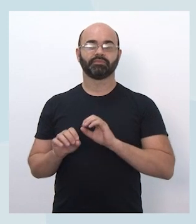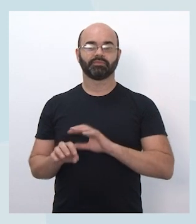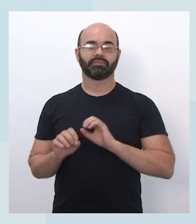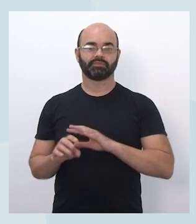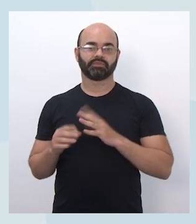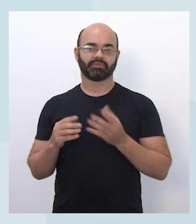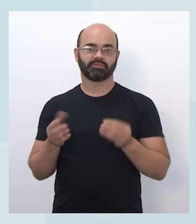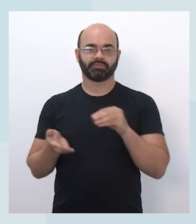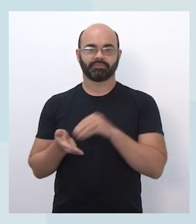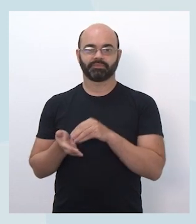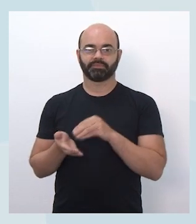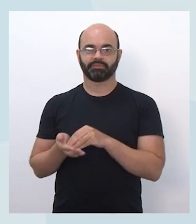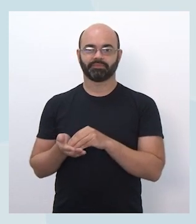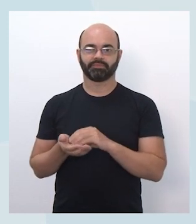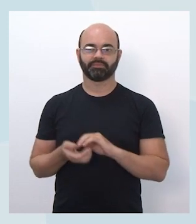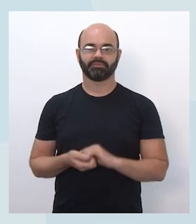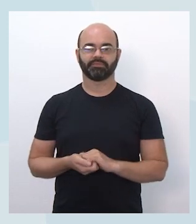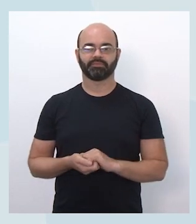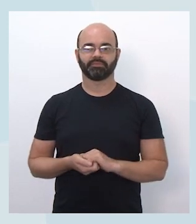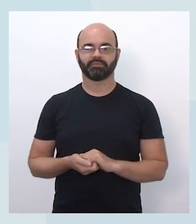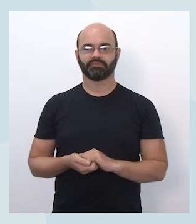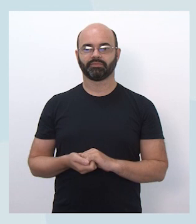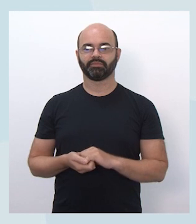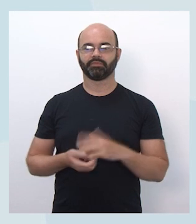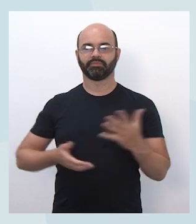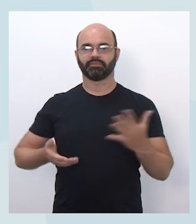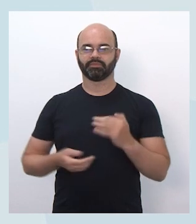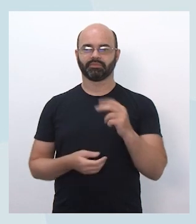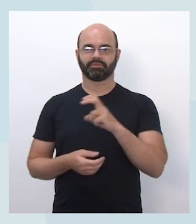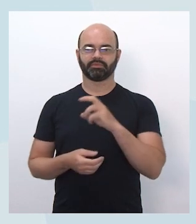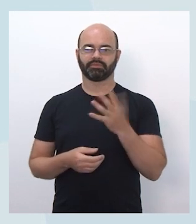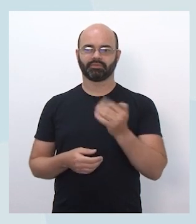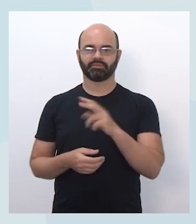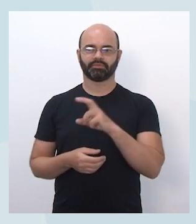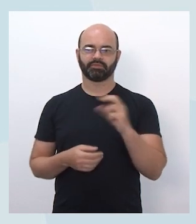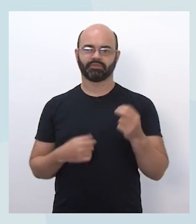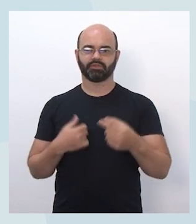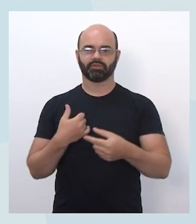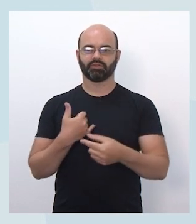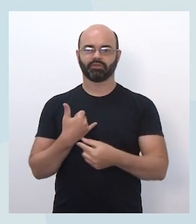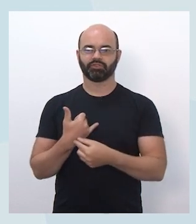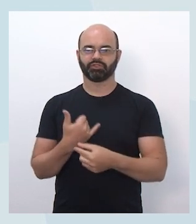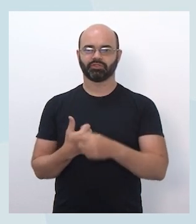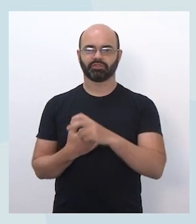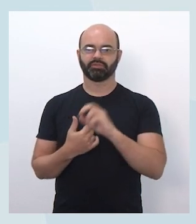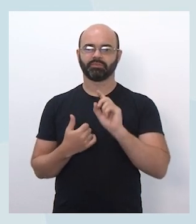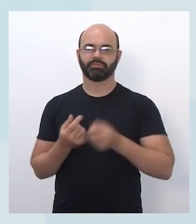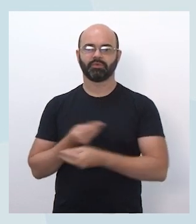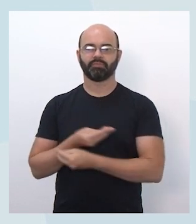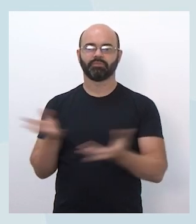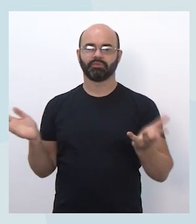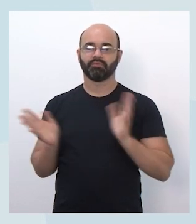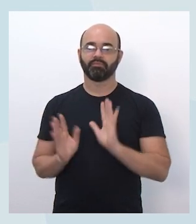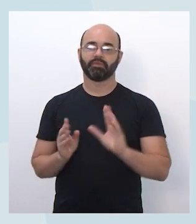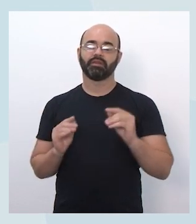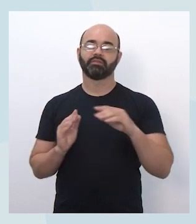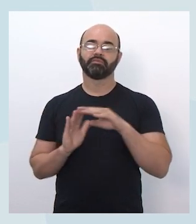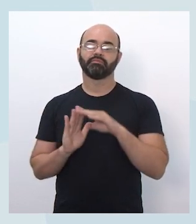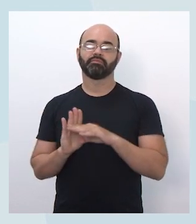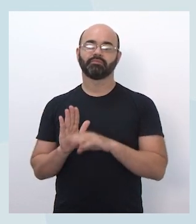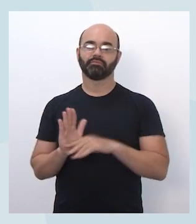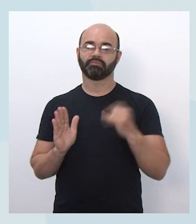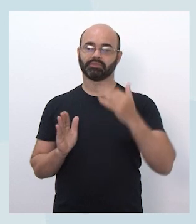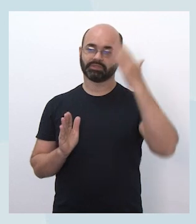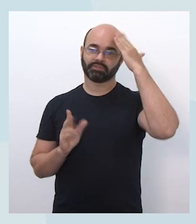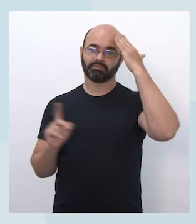Por enquanto, gente tem aproximadamente 500 mil chips para serem distribuídos, e por isso é importante a gente frisar quais são os critérios de priorização